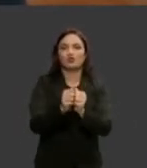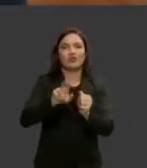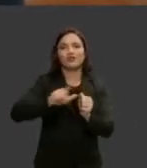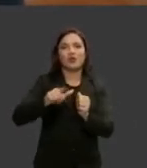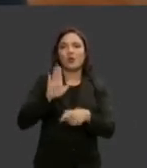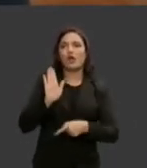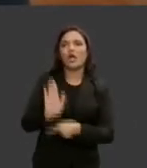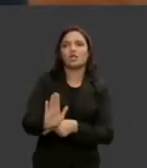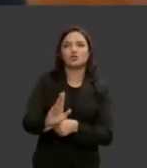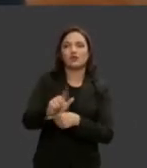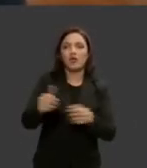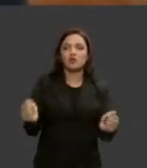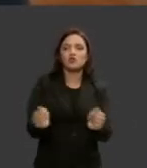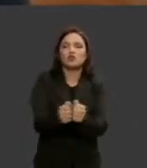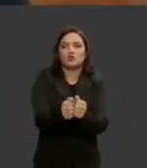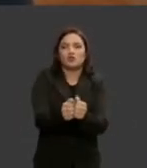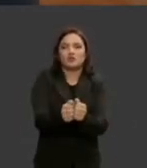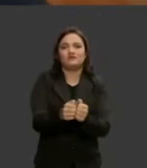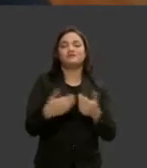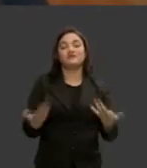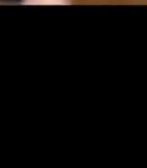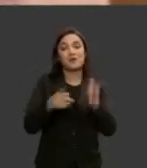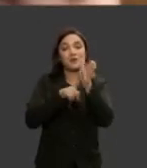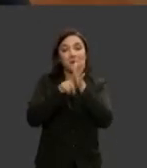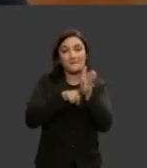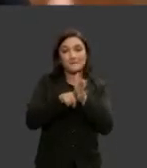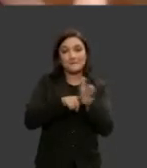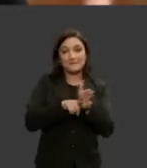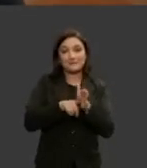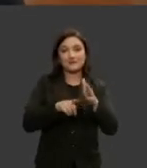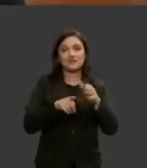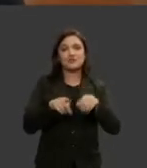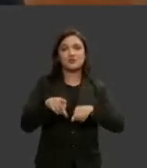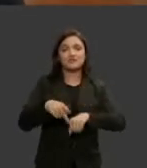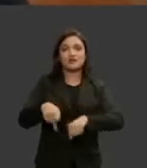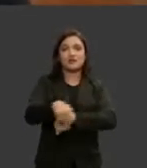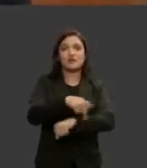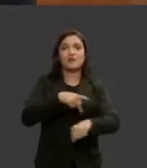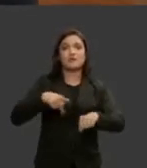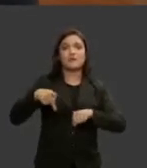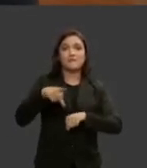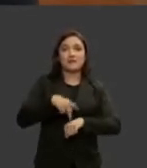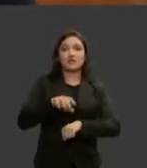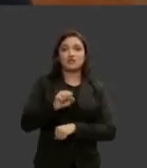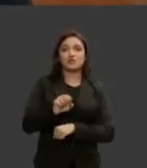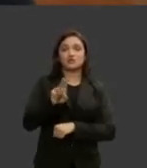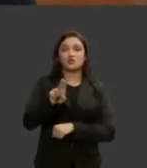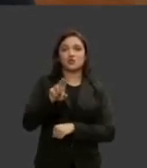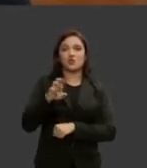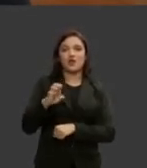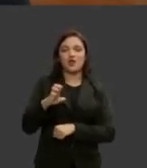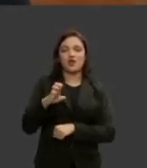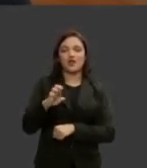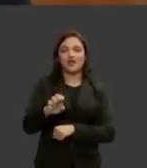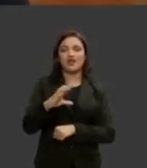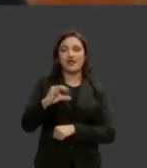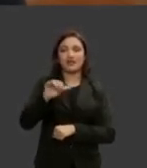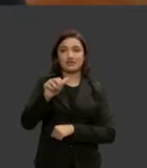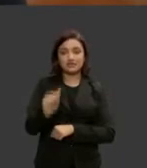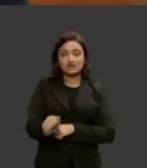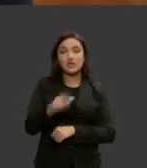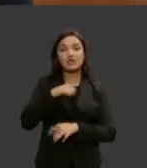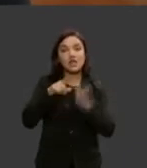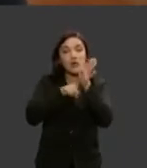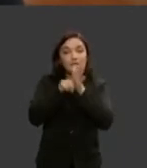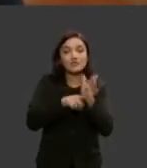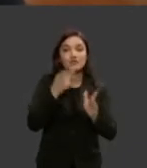durante 26 anos que faz pesquisa com homens só com homens e que traz uma conclusão muito interessante dizendo que